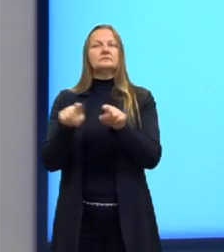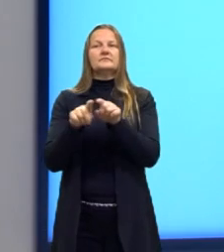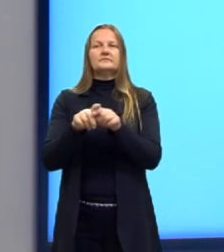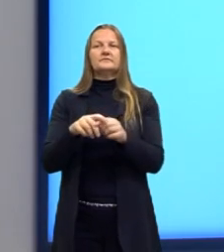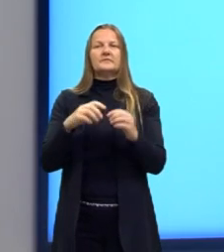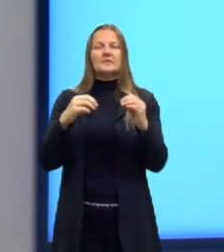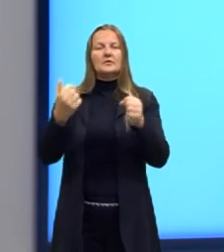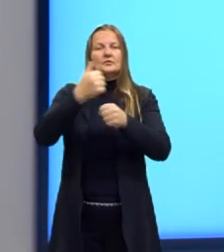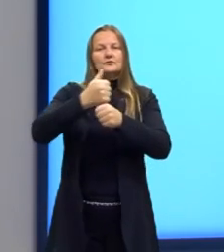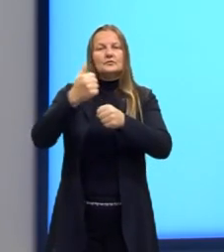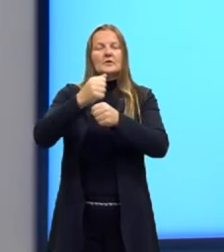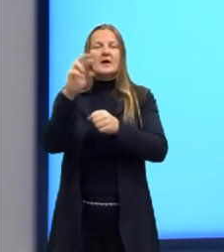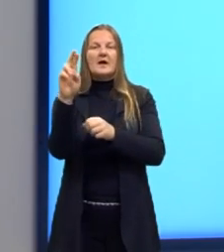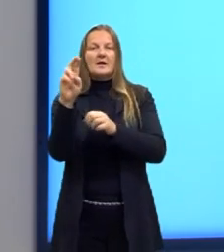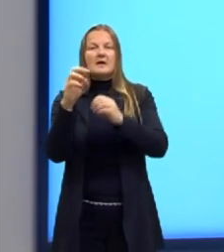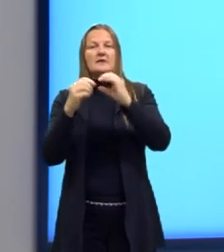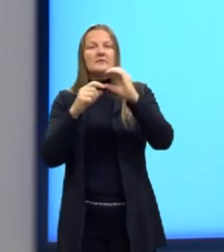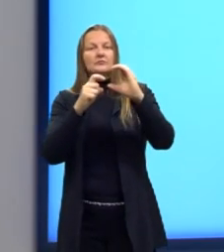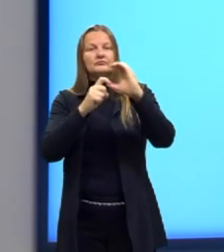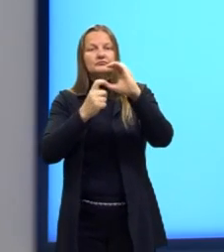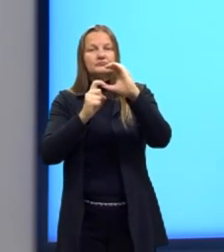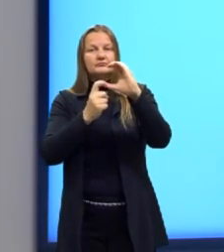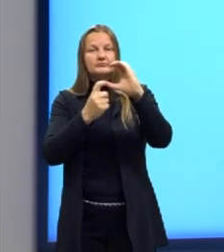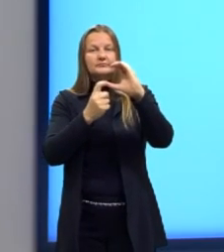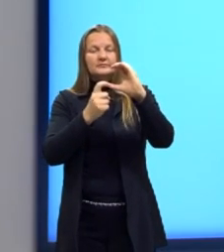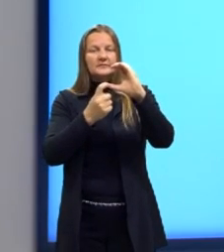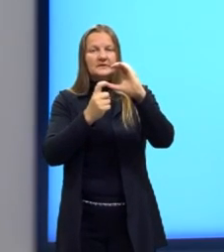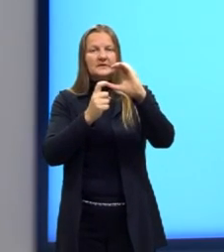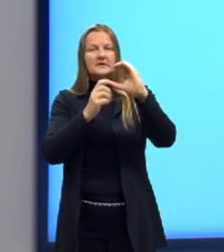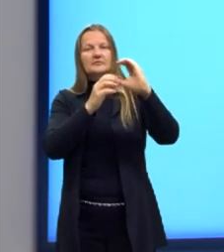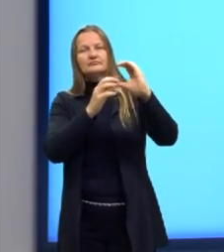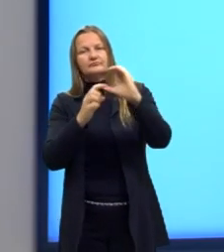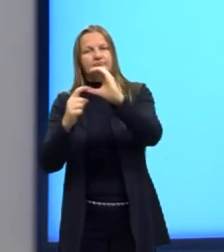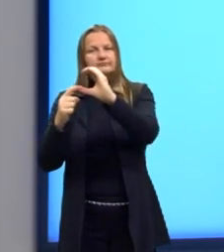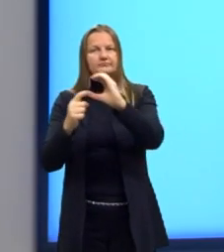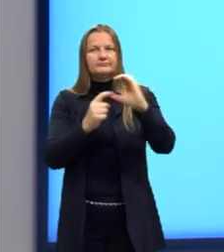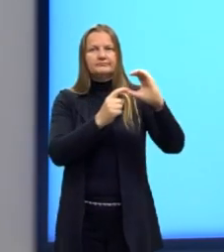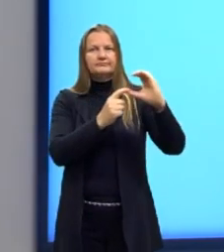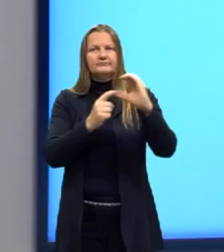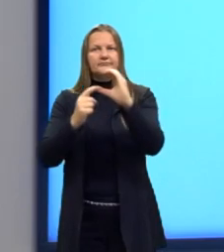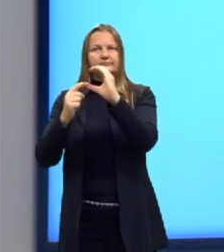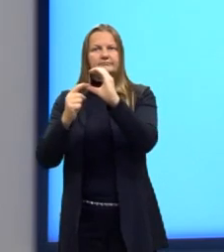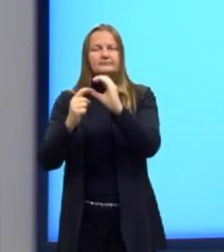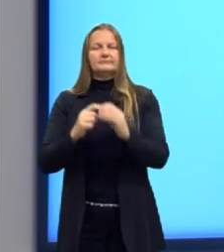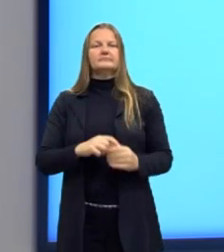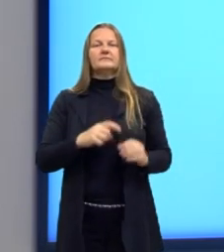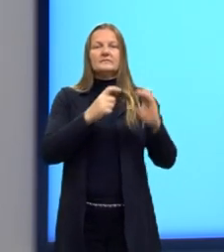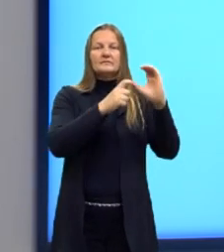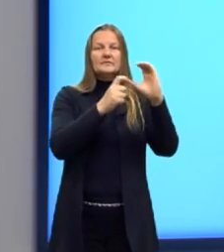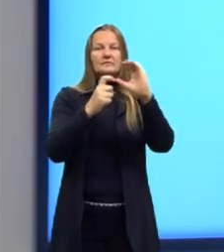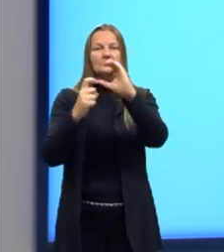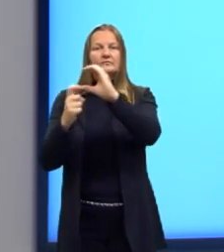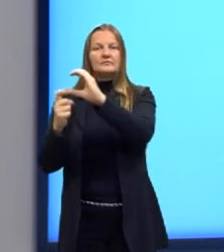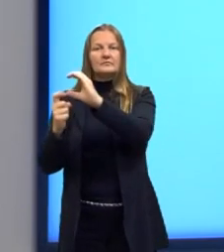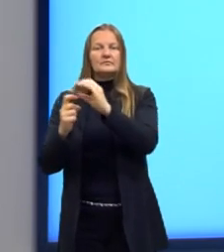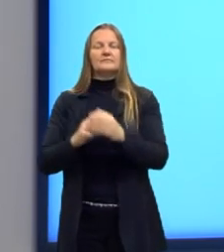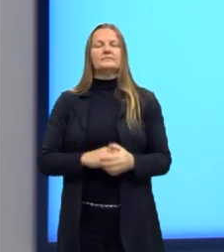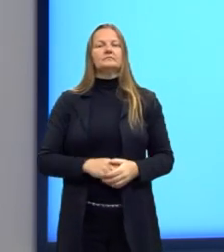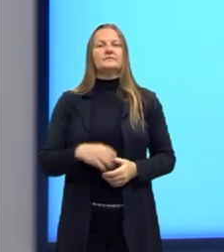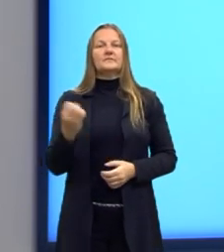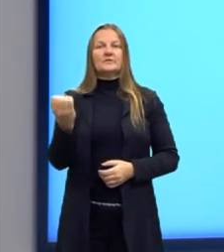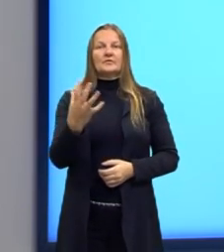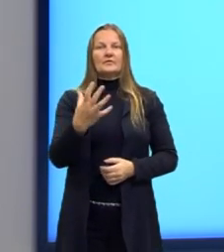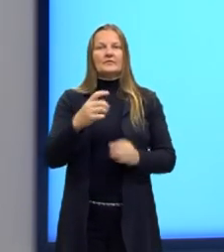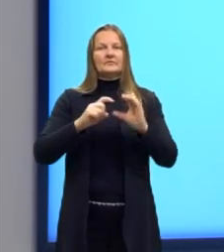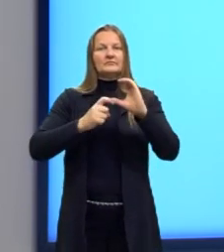onde esses R são cadeias carbônicas, certo? Então, no lugar do hidrogênio, eu vou ter uma nova cadeia carbônica.